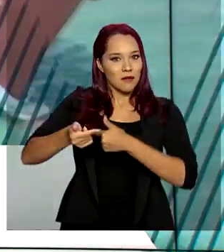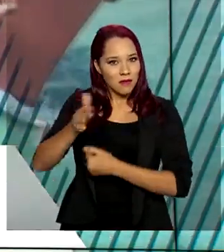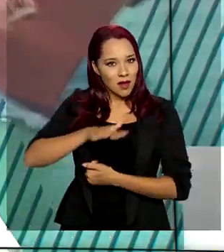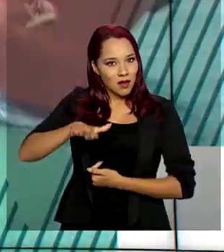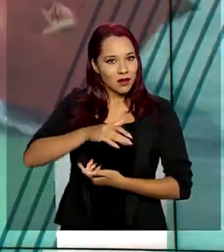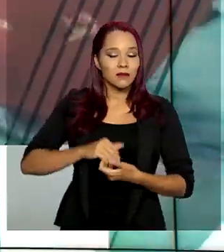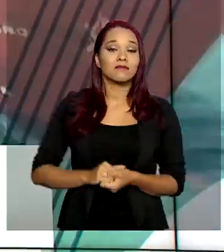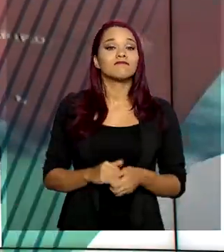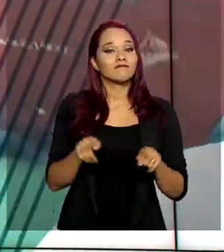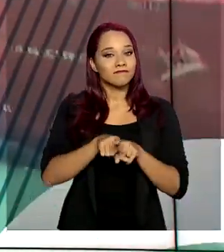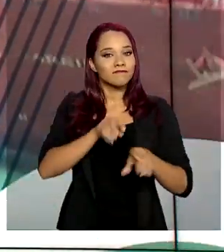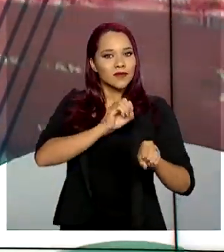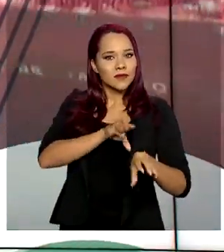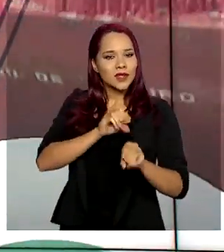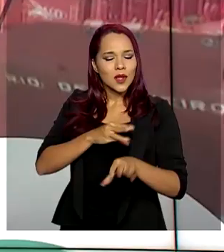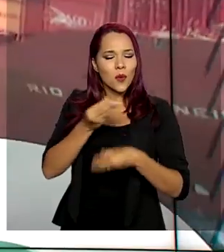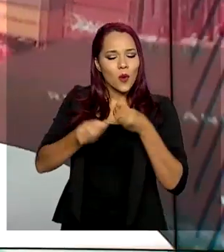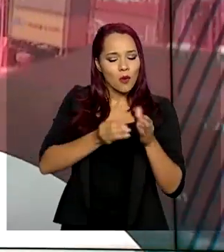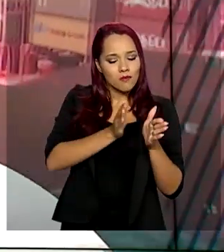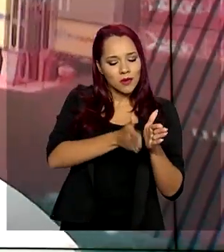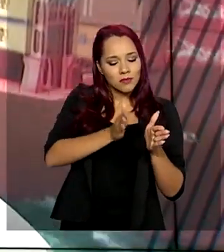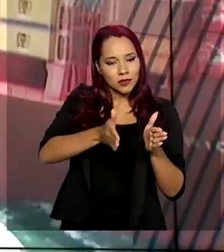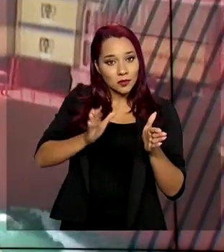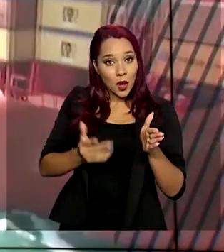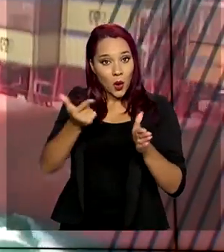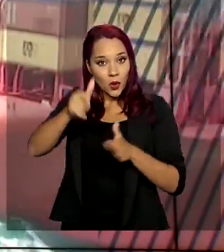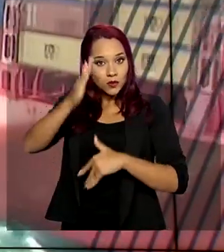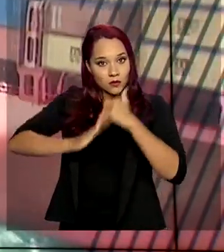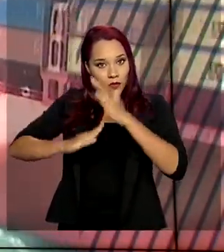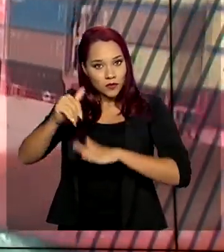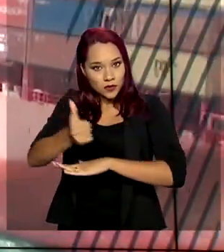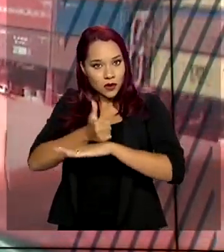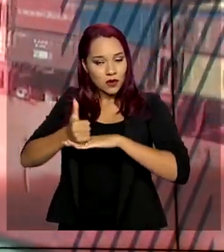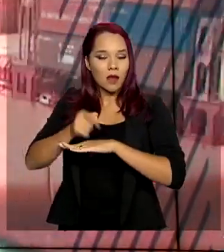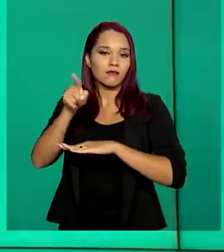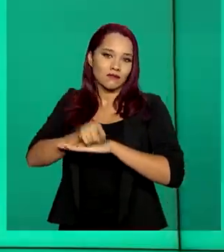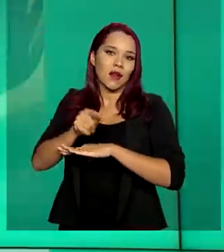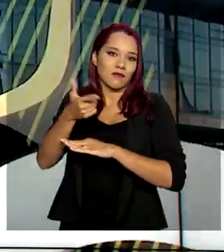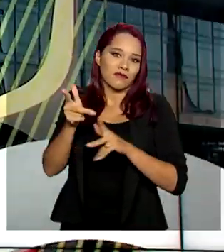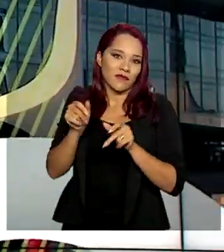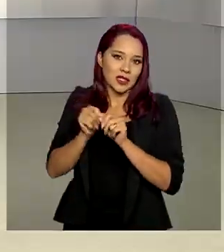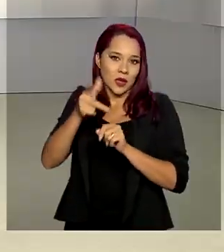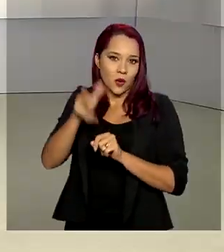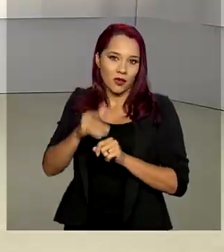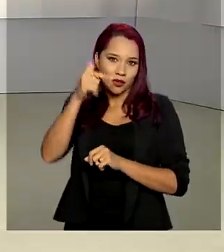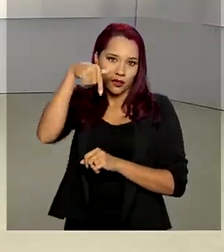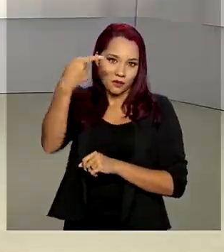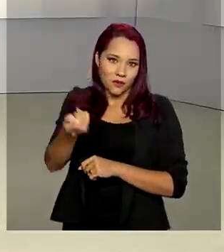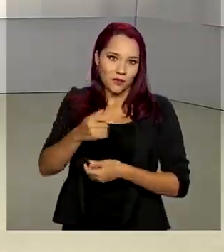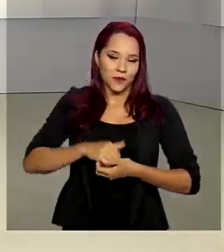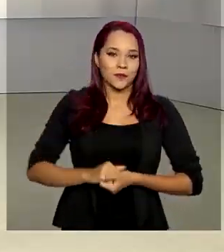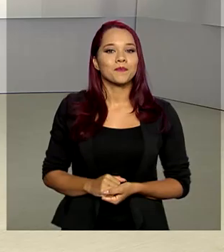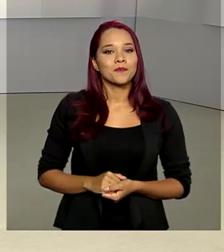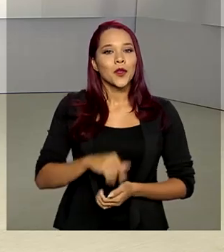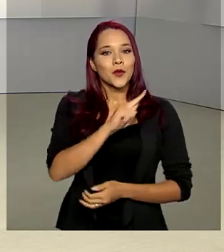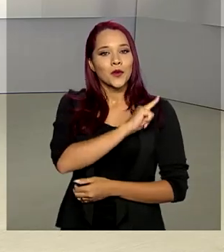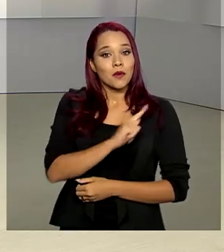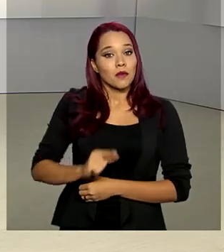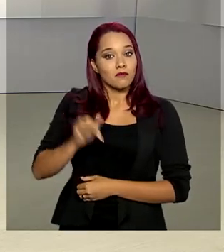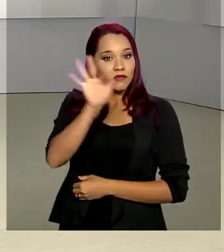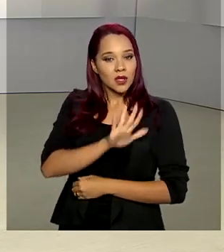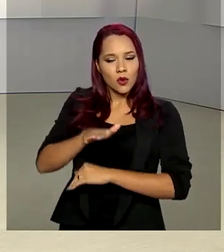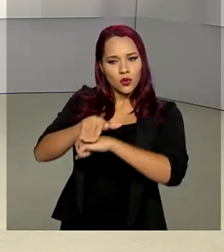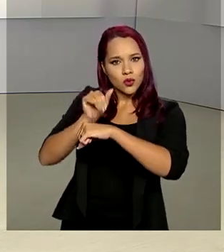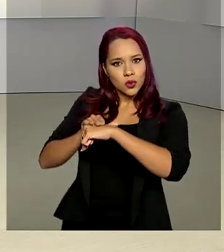Eles também estão ensinando os procedimentos a outros profissionais para que repitam a operação. O governo federal está